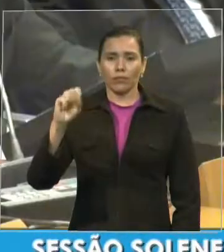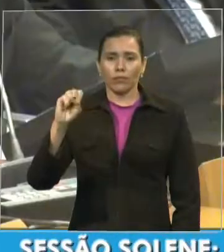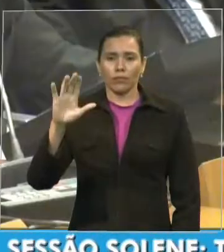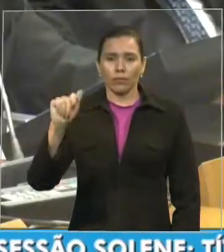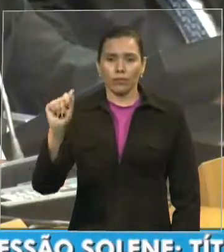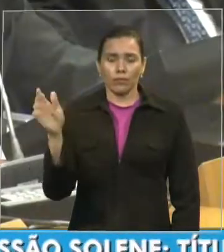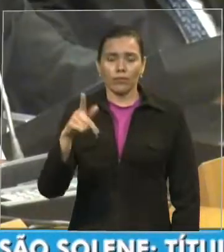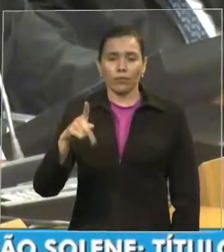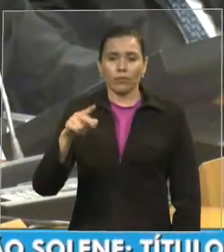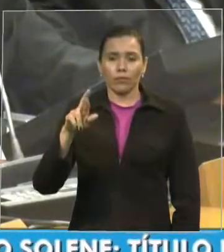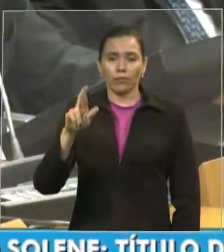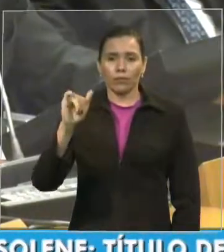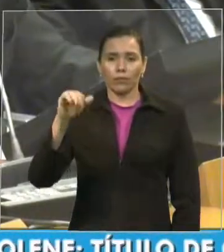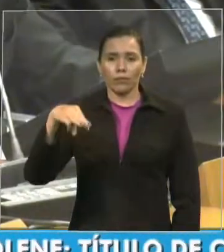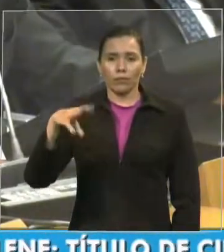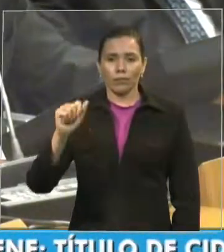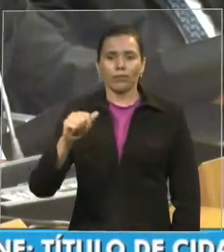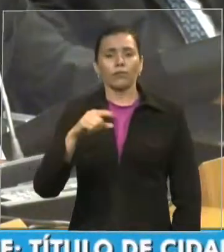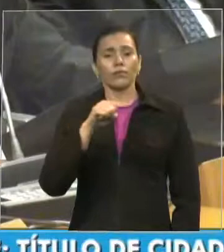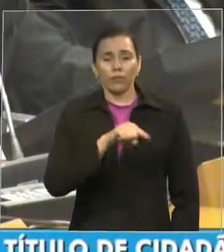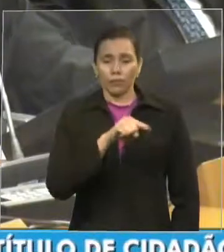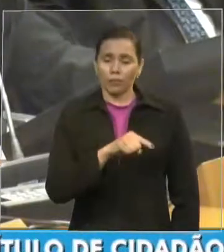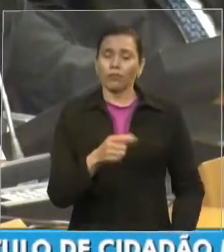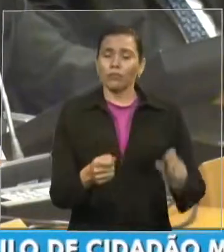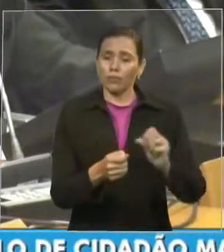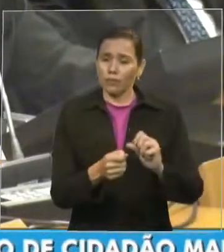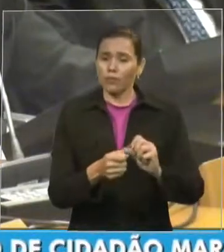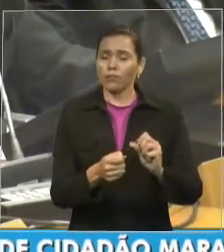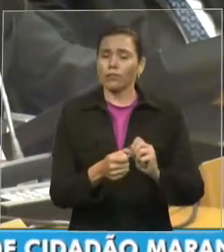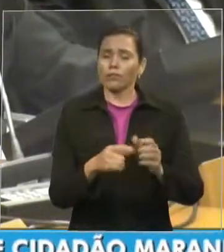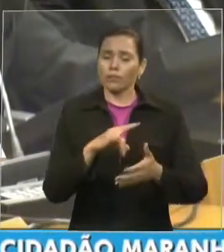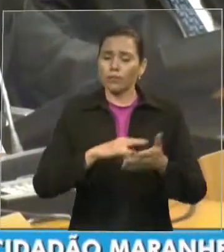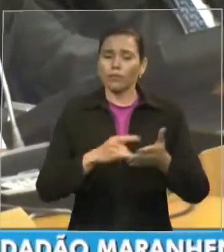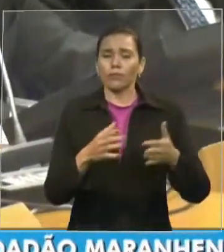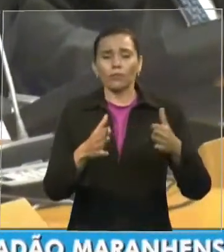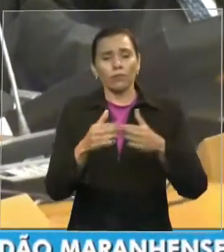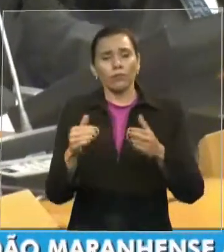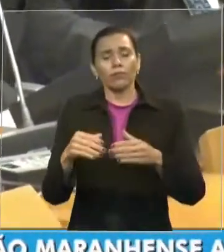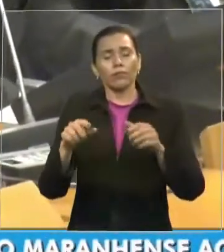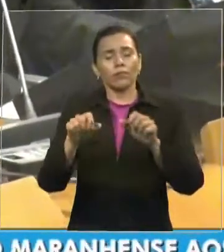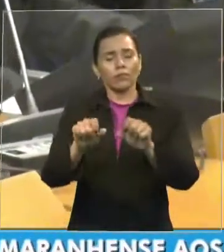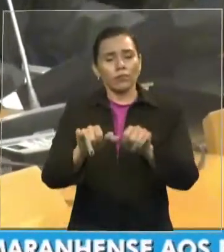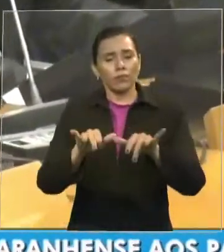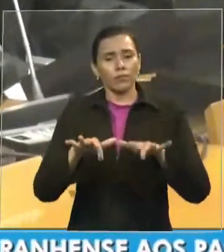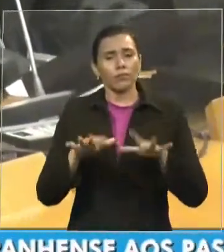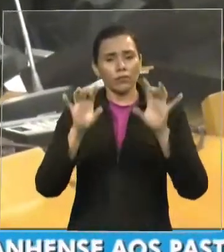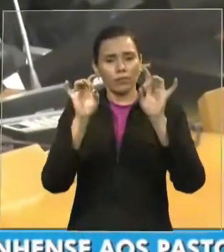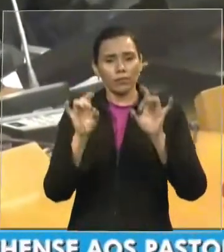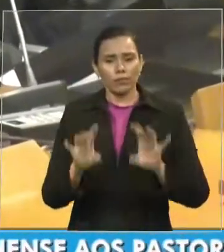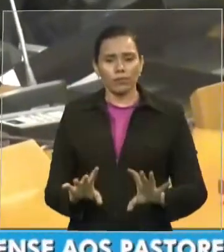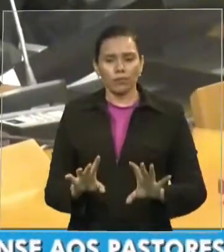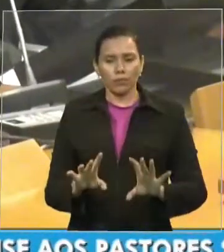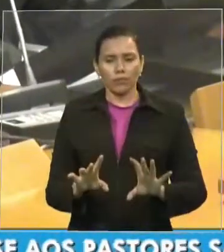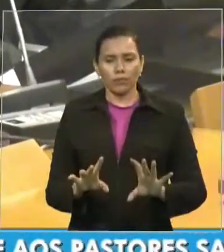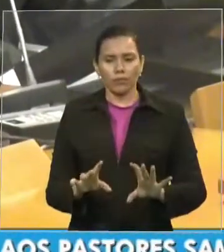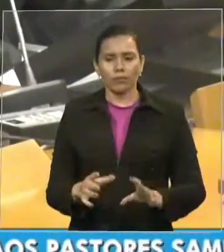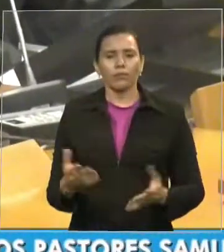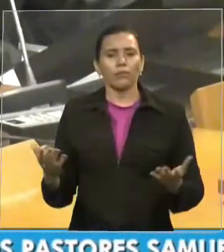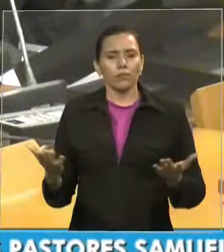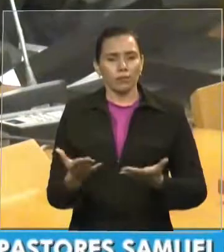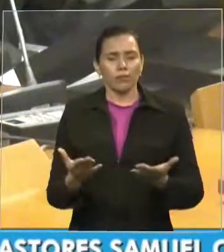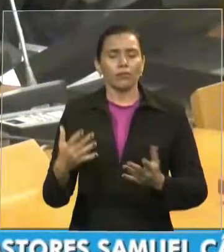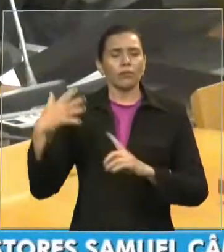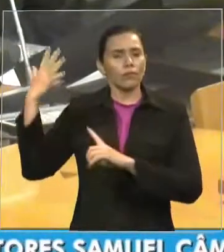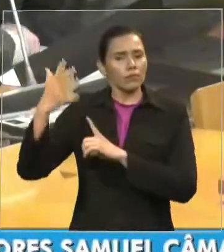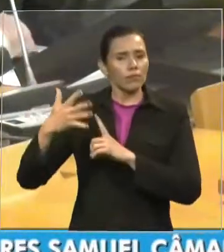convocou a presente sessão solene, para falar em nome da Assembleia